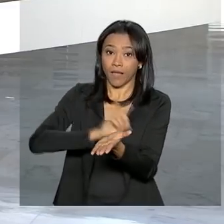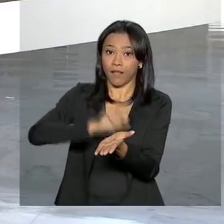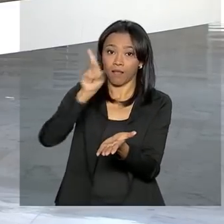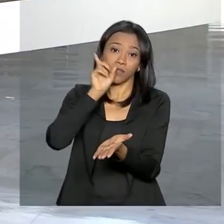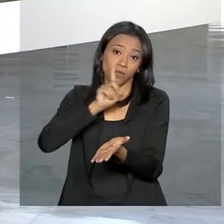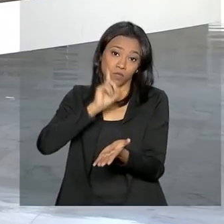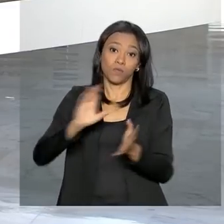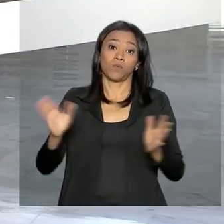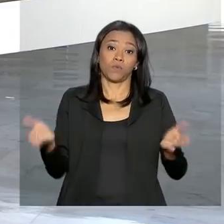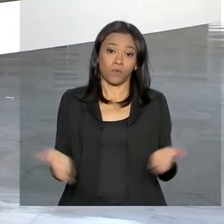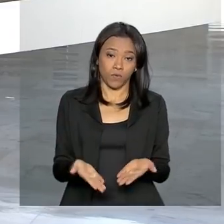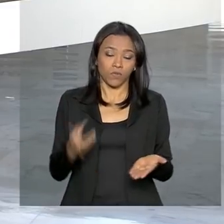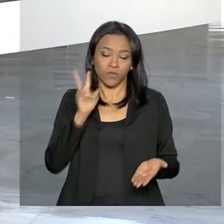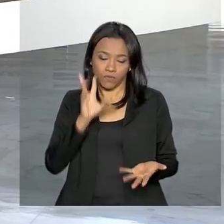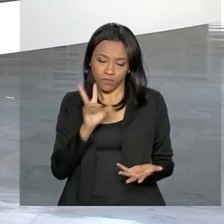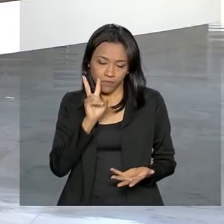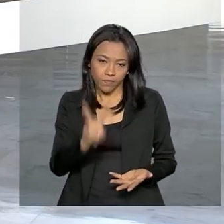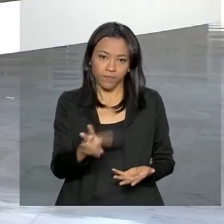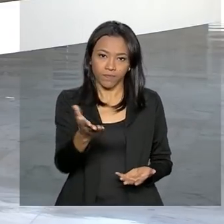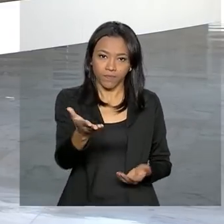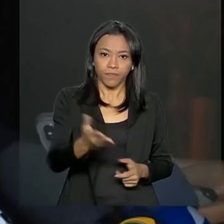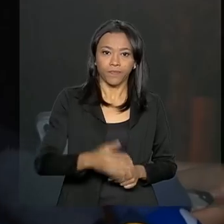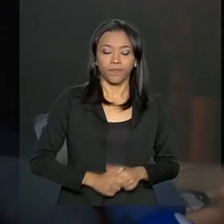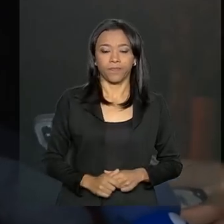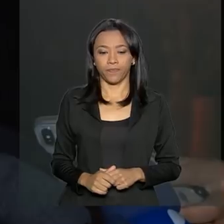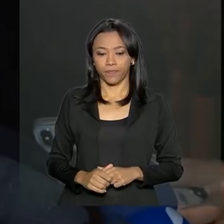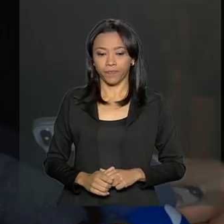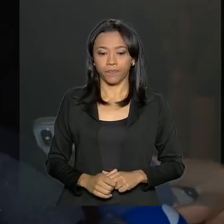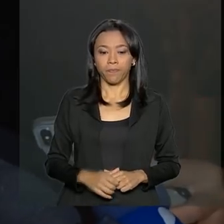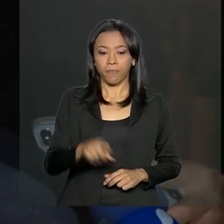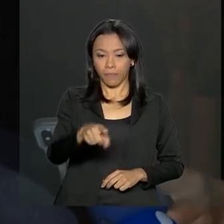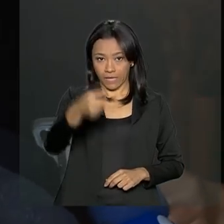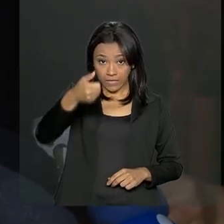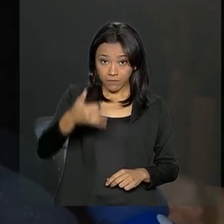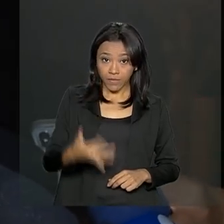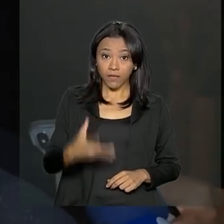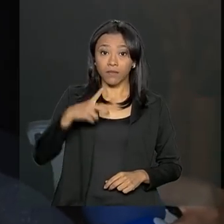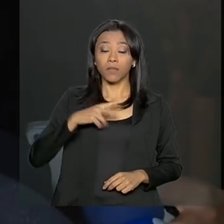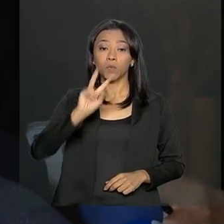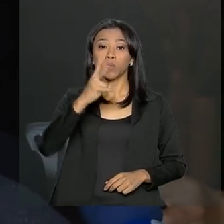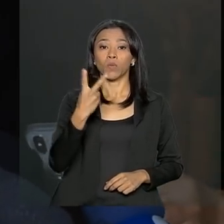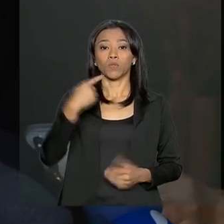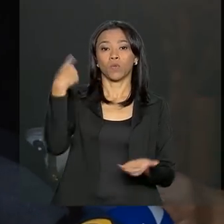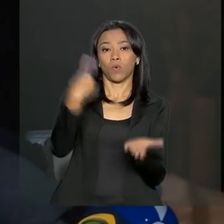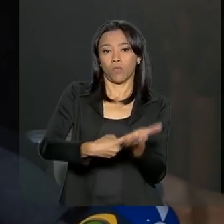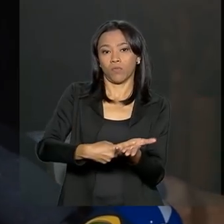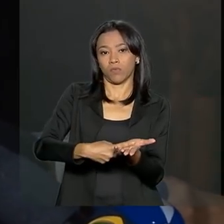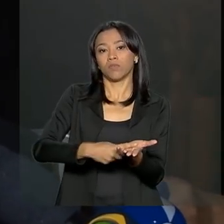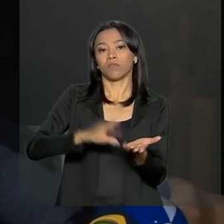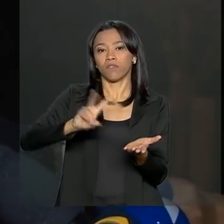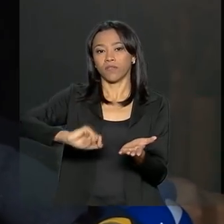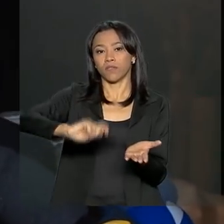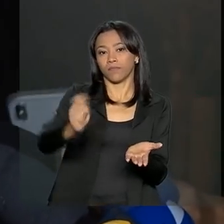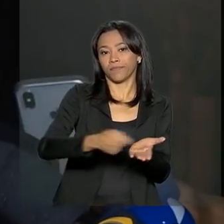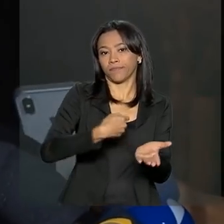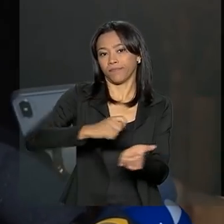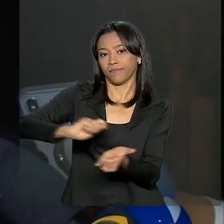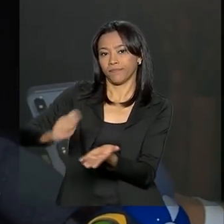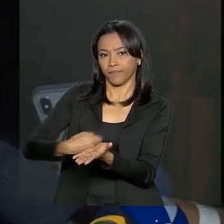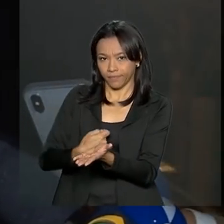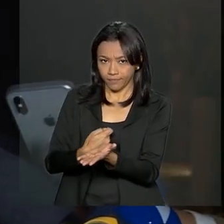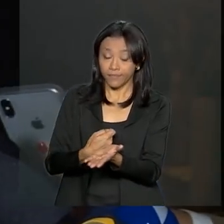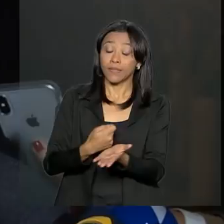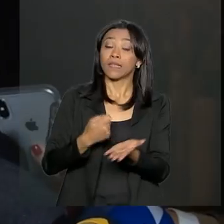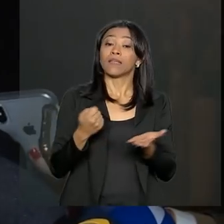ainda hoje. Veja. Temos dois acordos que serão firmados e ambos nessa